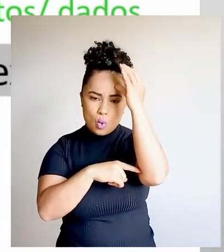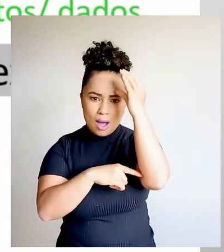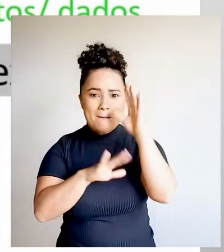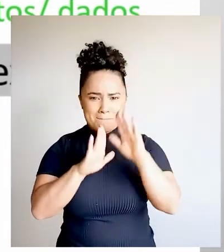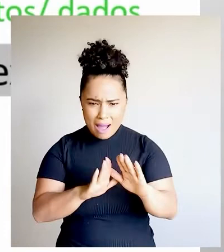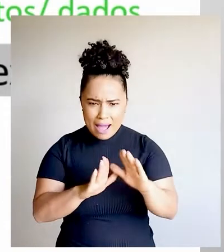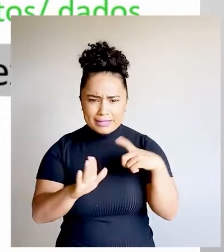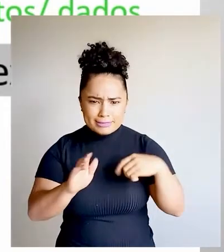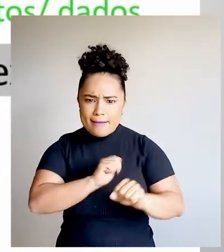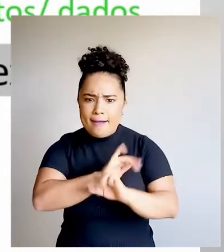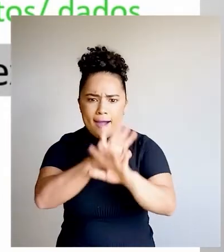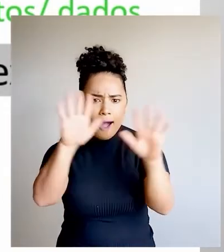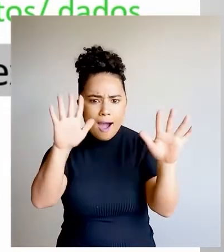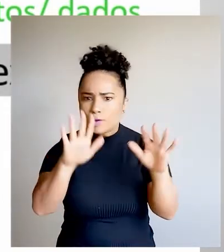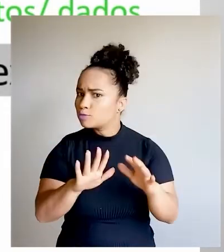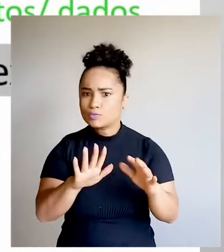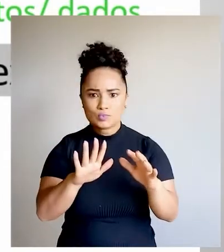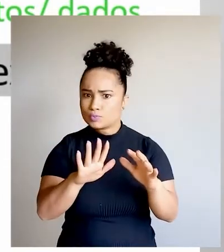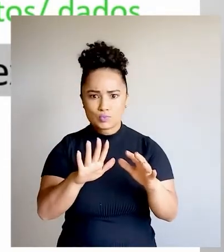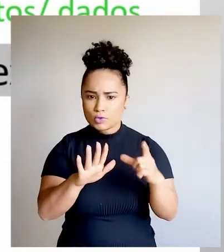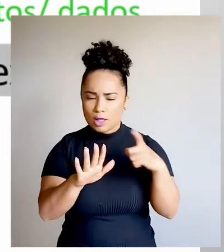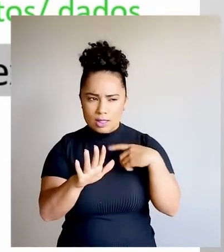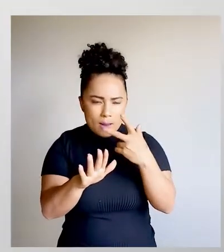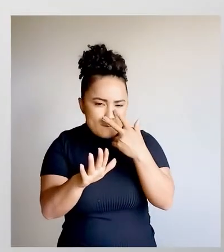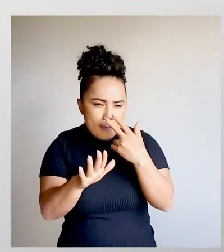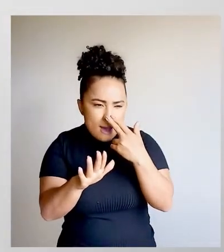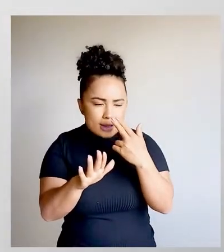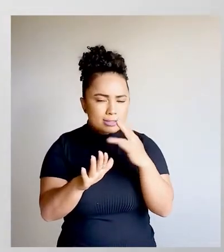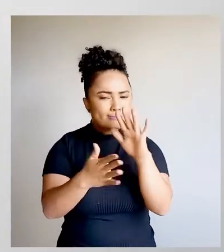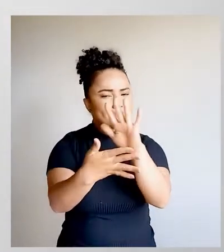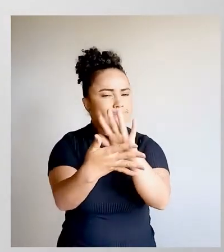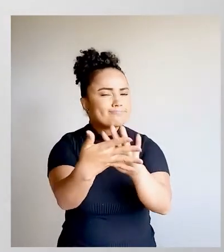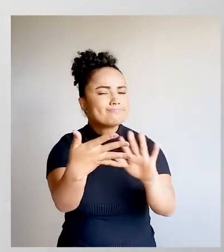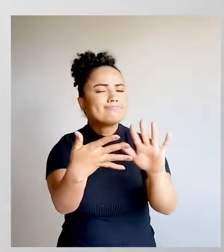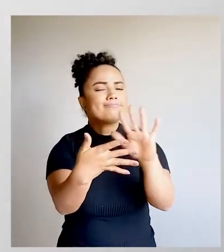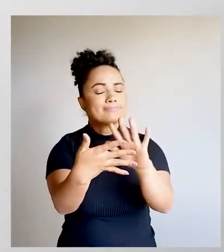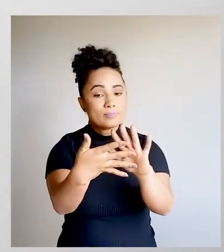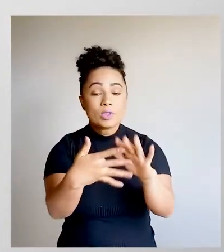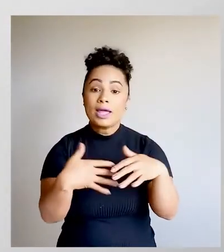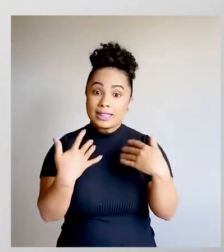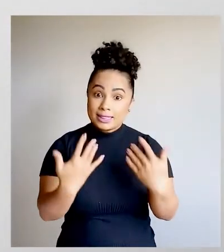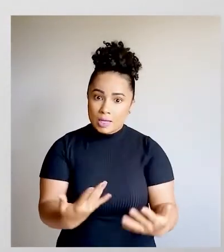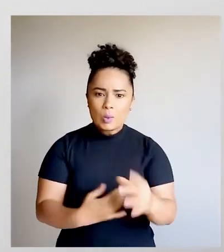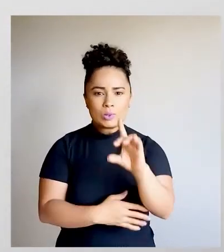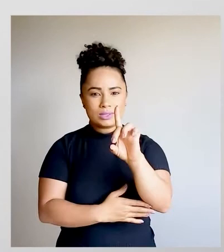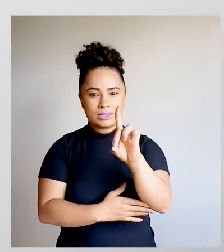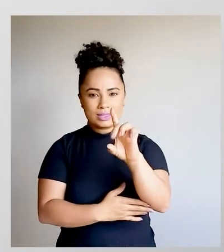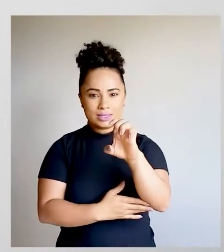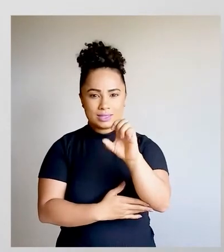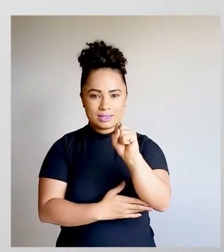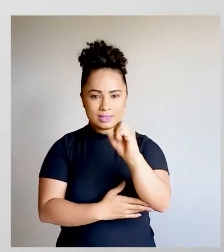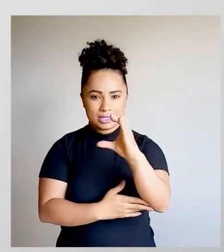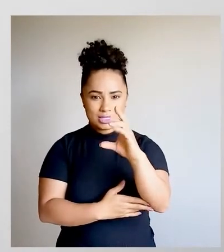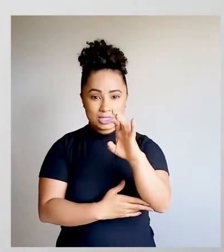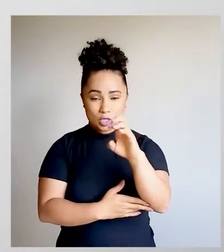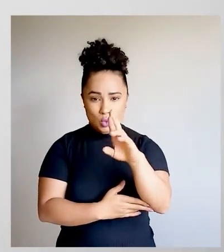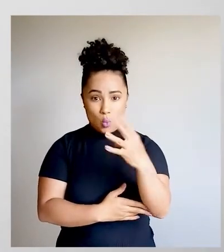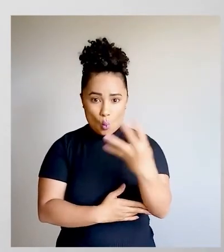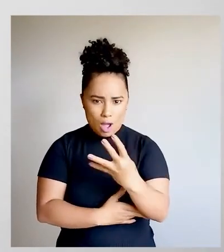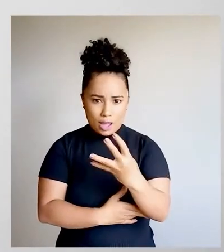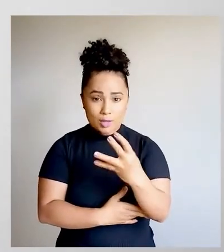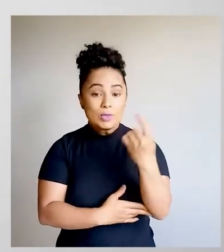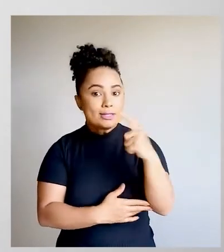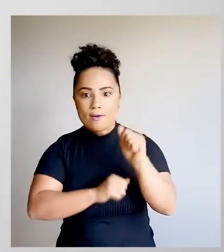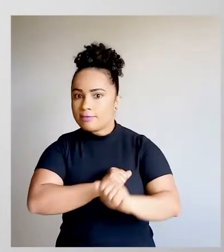que está subentendido no texto. Descritor 4, inferir uma informação implícita no